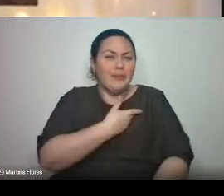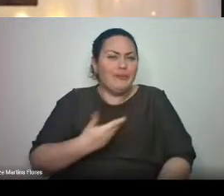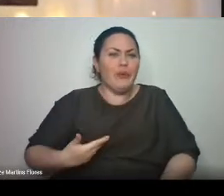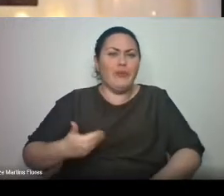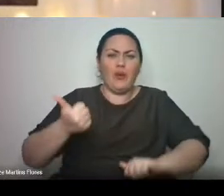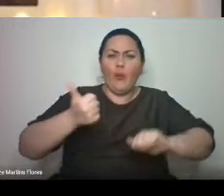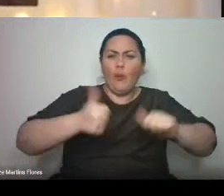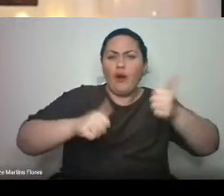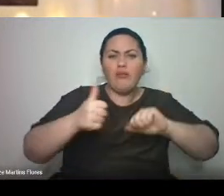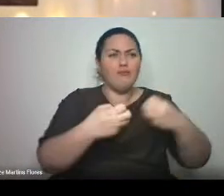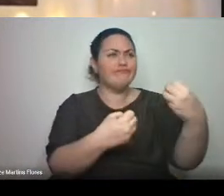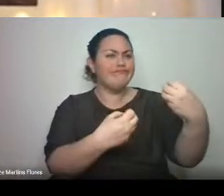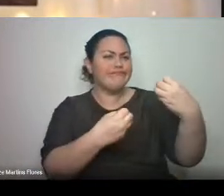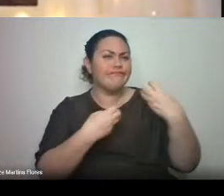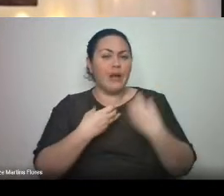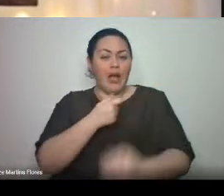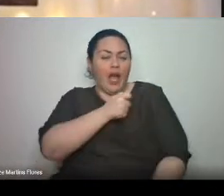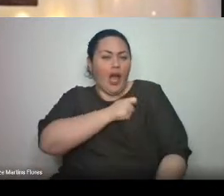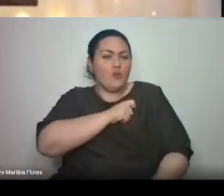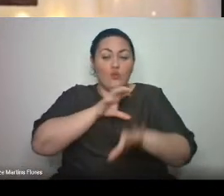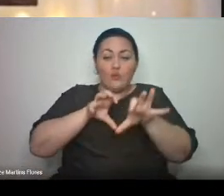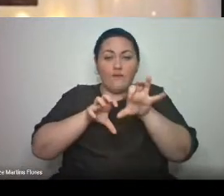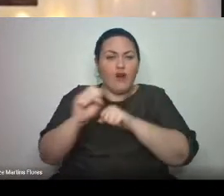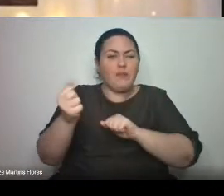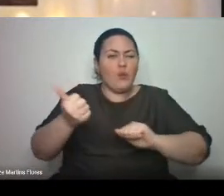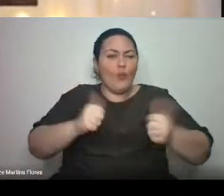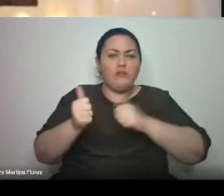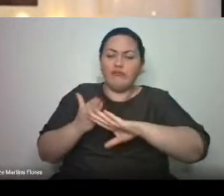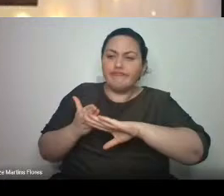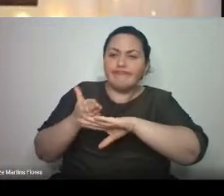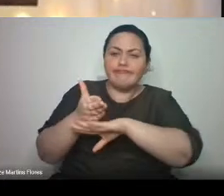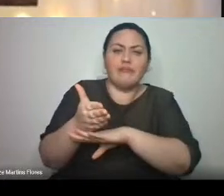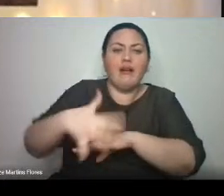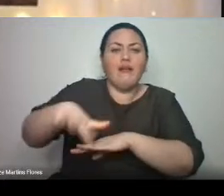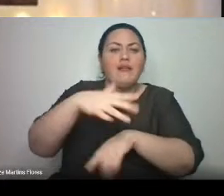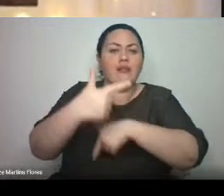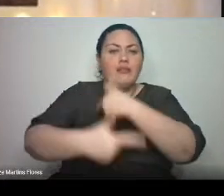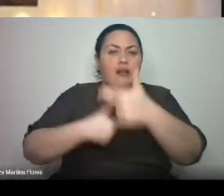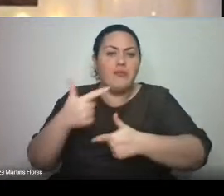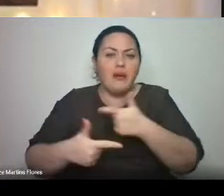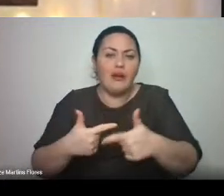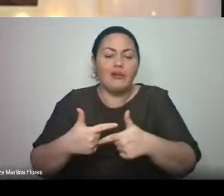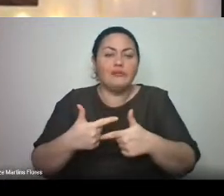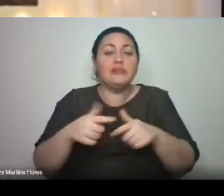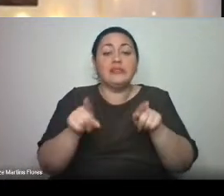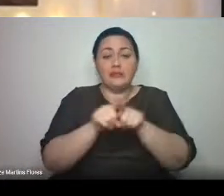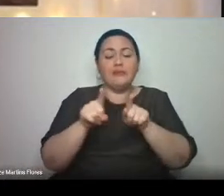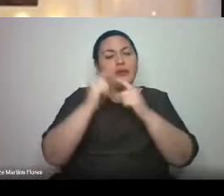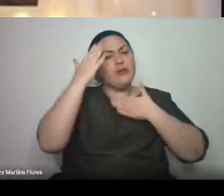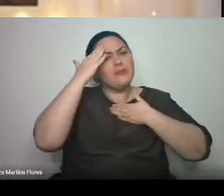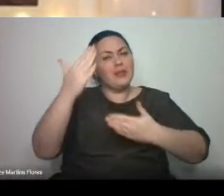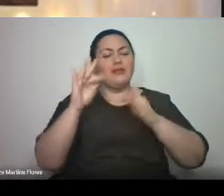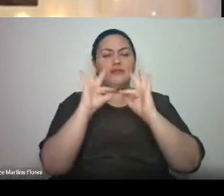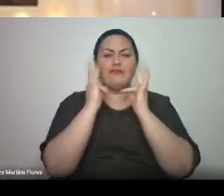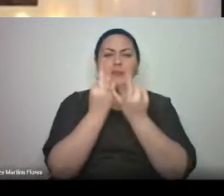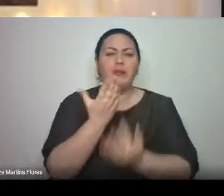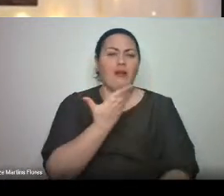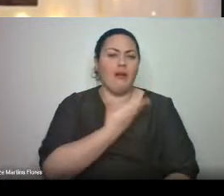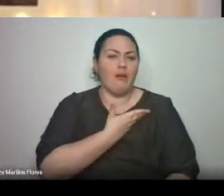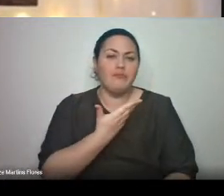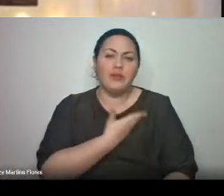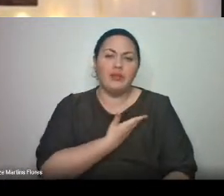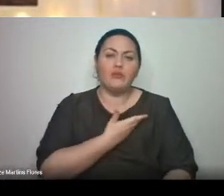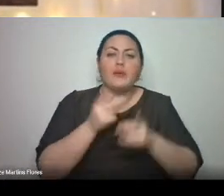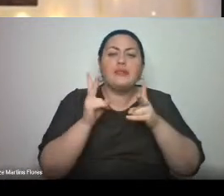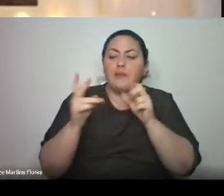qualificados e capacitados para o mercado de trabalho. Nosso muito obrigado também aos nossos familiares e amigos que estiveram ao